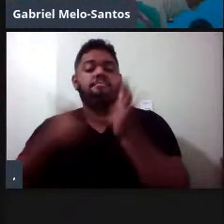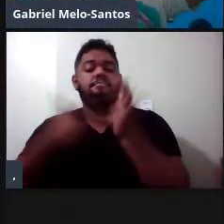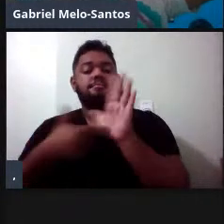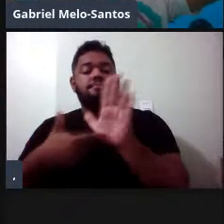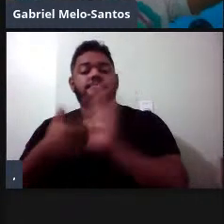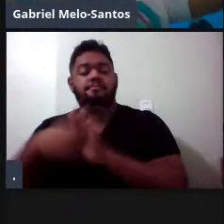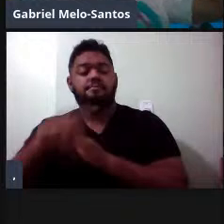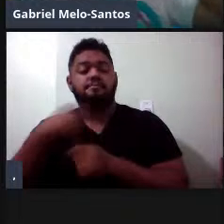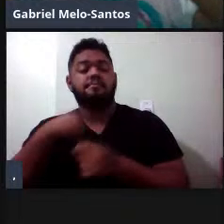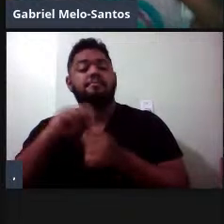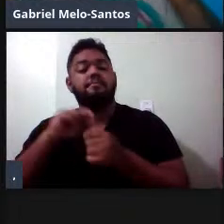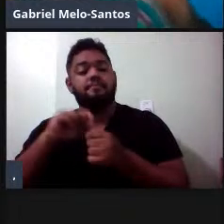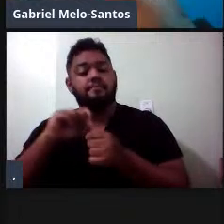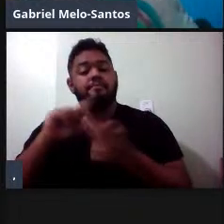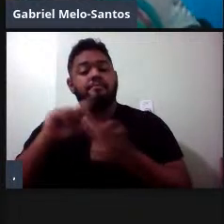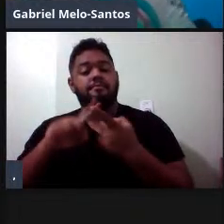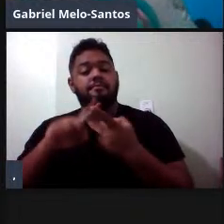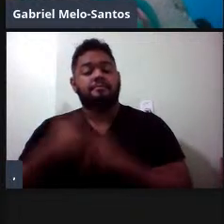gente fez com o Boto.